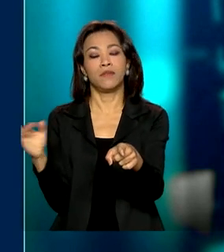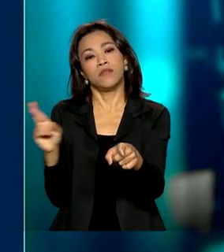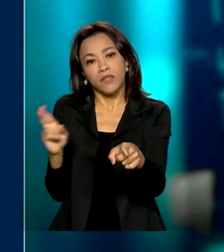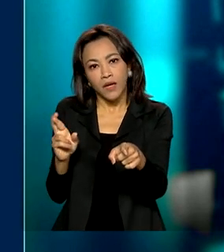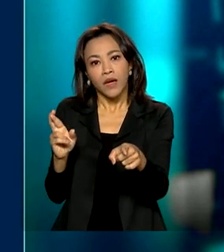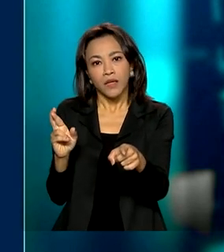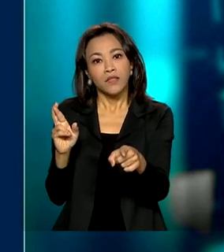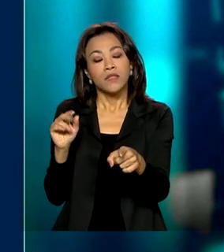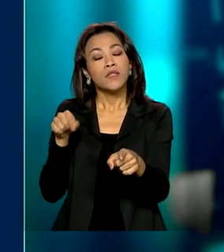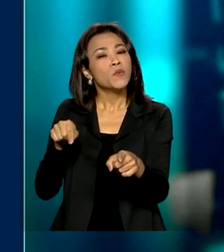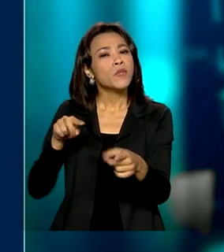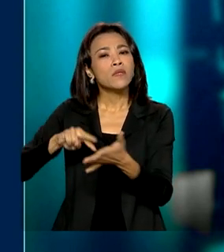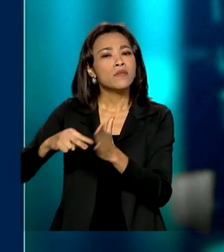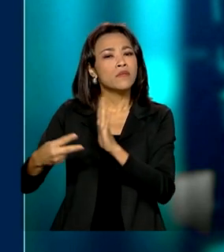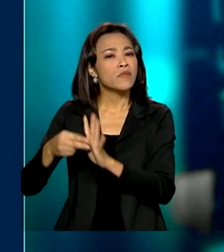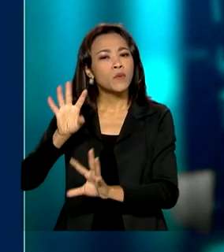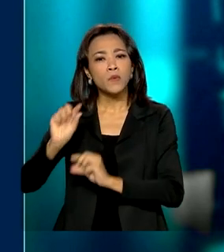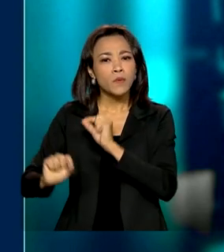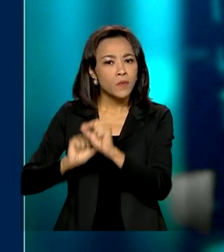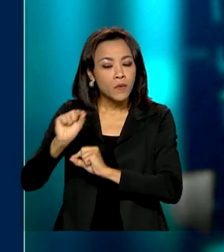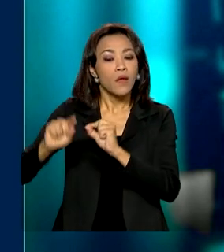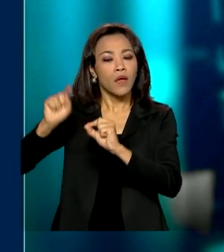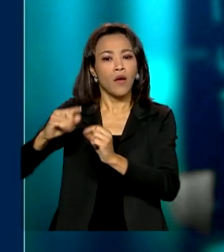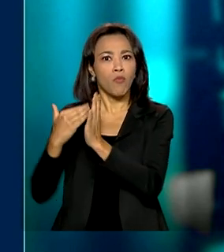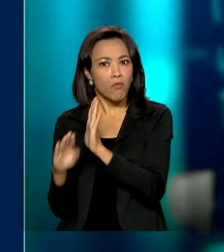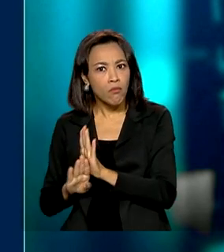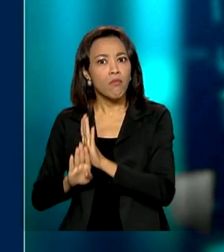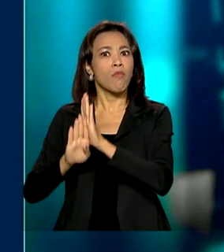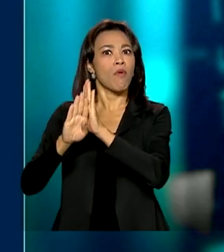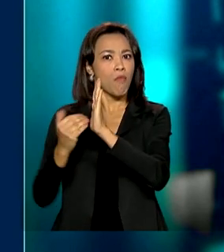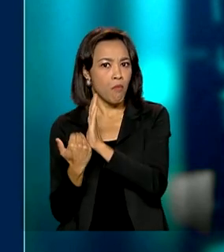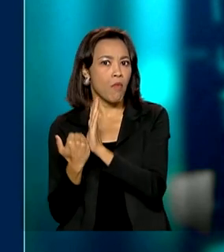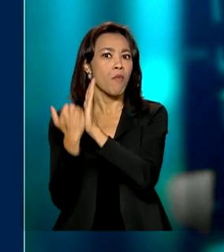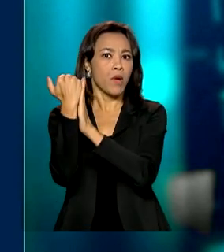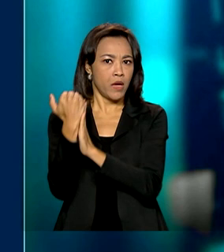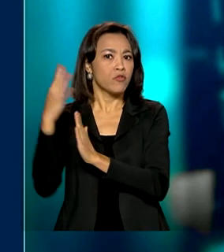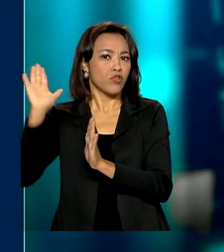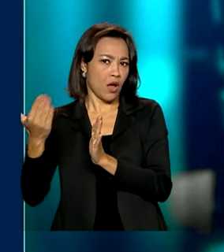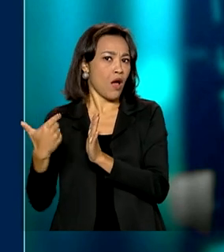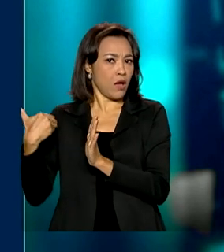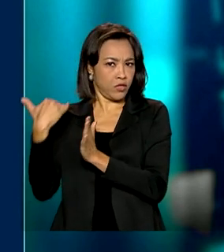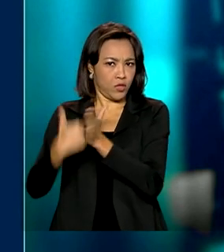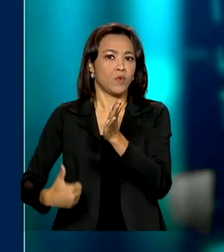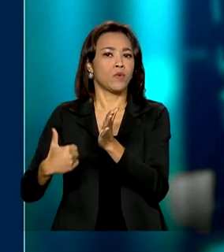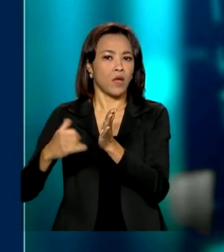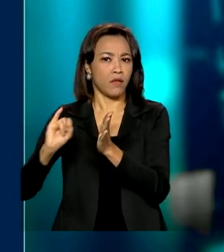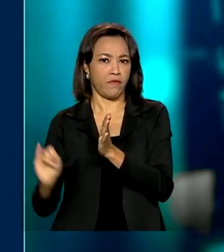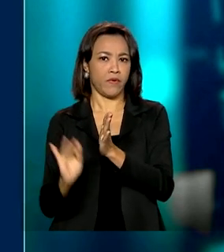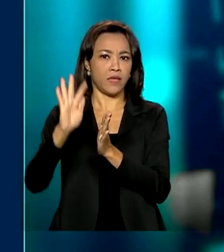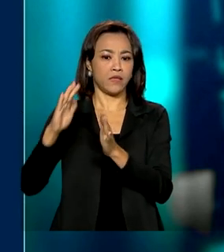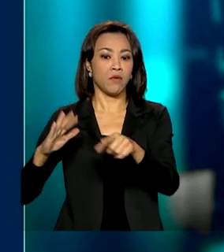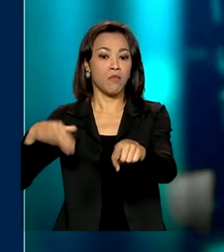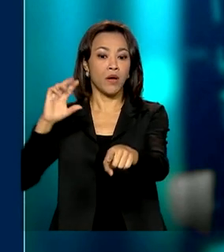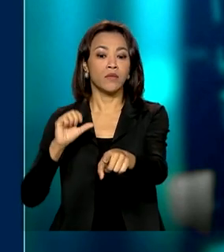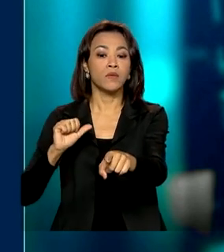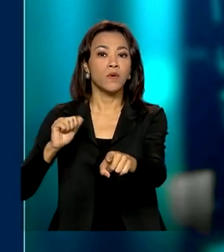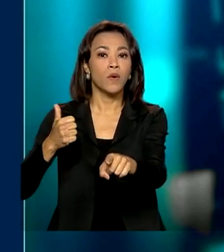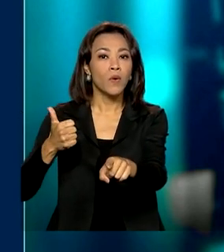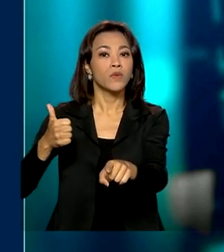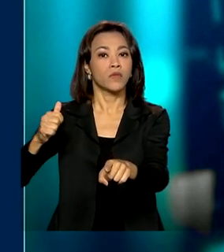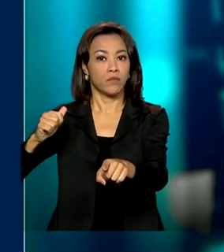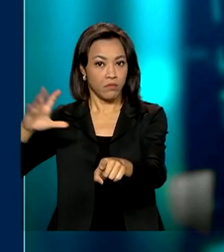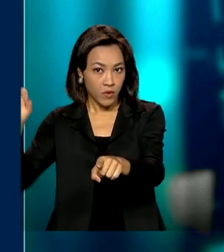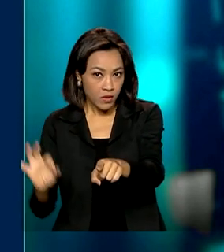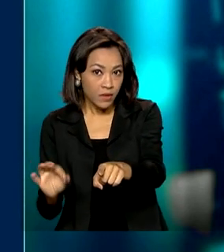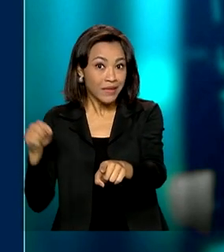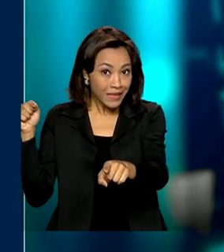acordo com a Receita, o que representa também um crescimento real, ou seja, descontada a inflação já, de mais de 11%, o